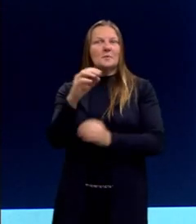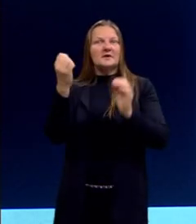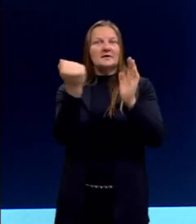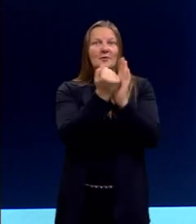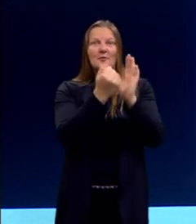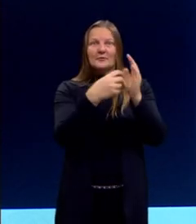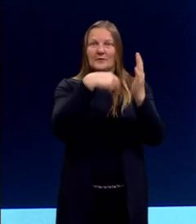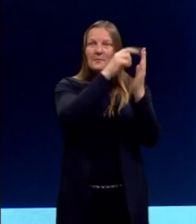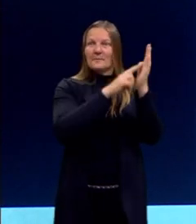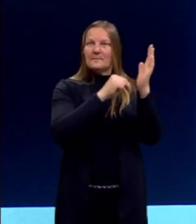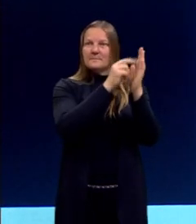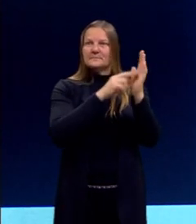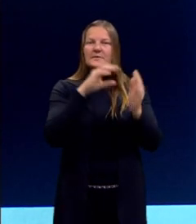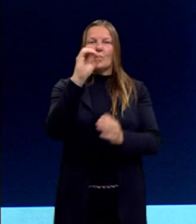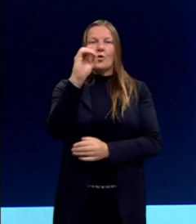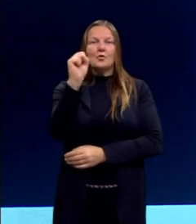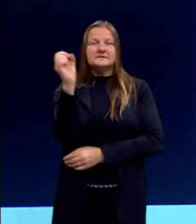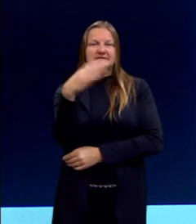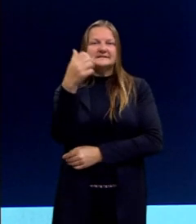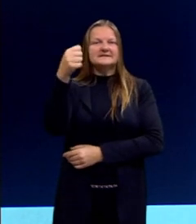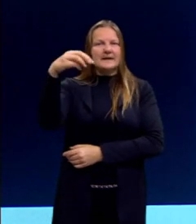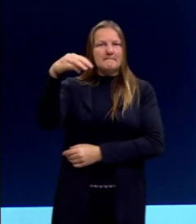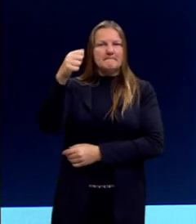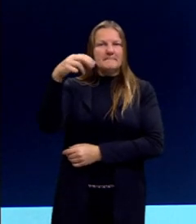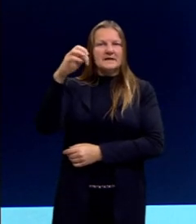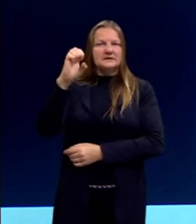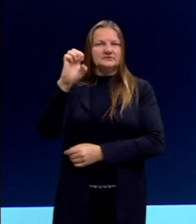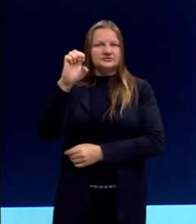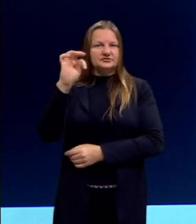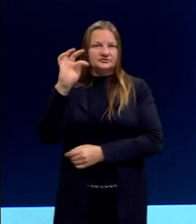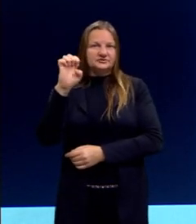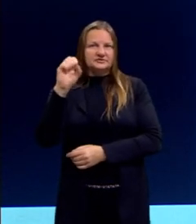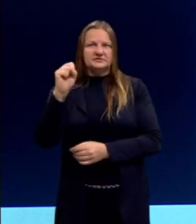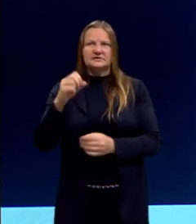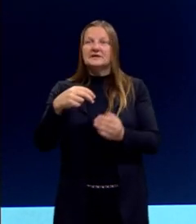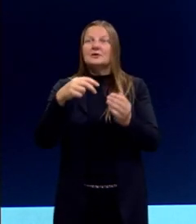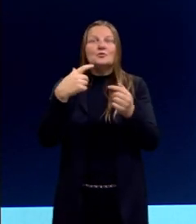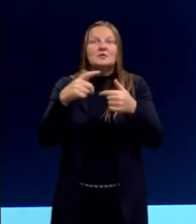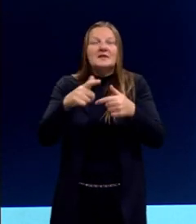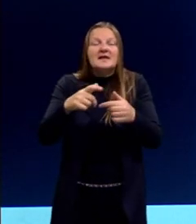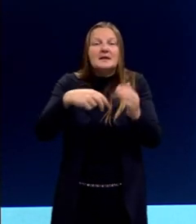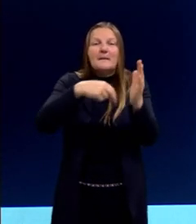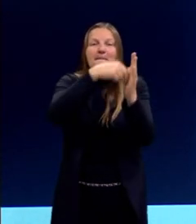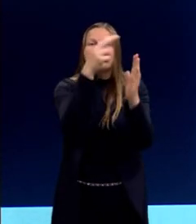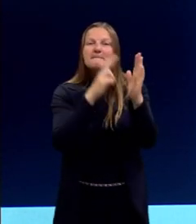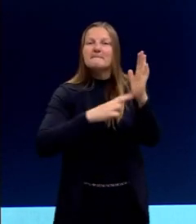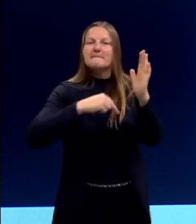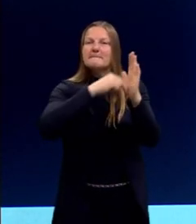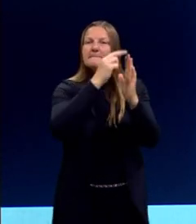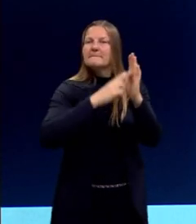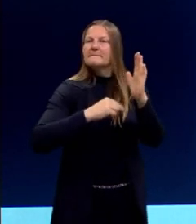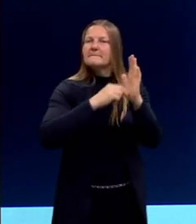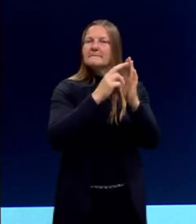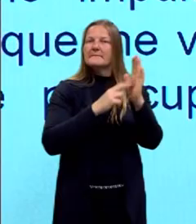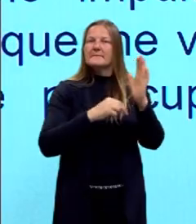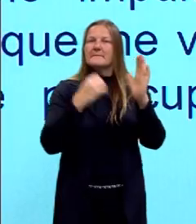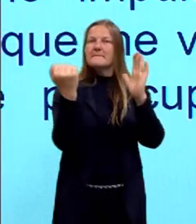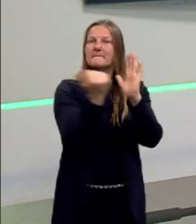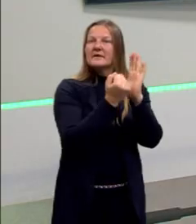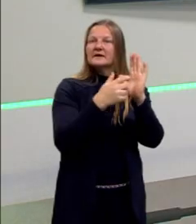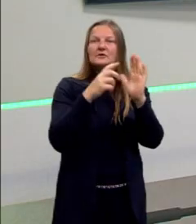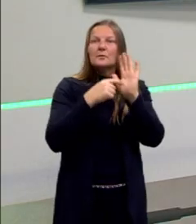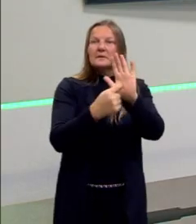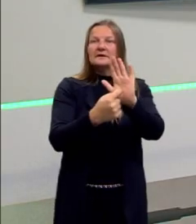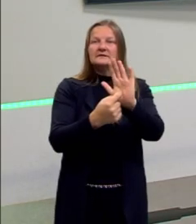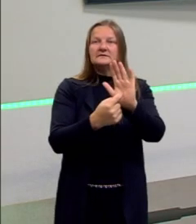percebam que aqui a pincelada é bem distribuída, não aparecem as marcas do pincel como